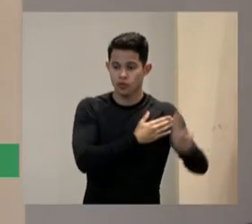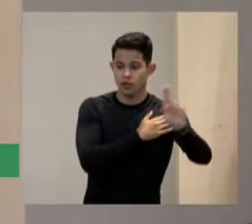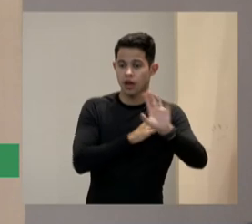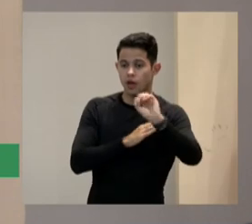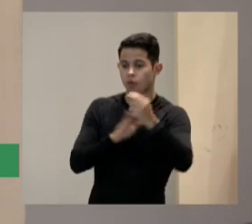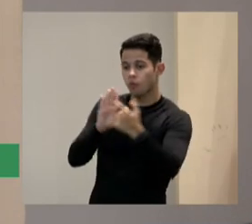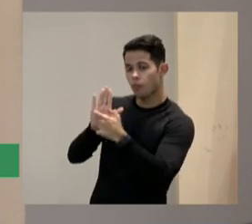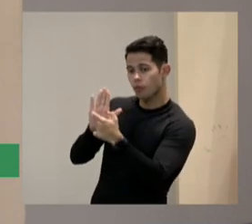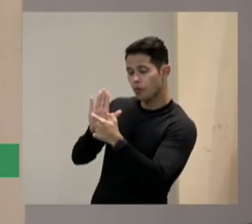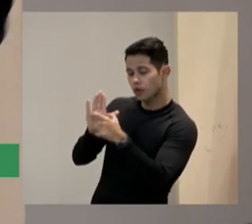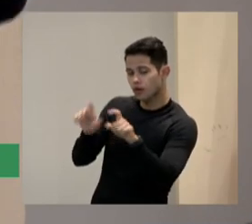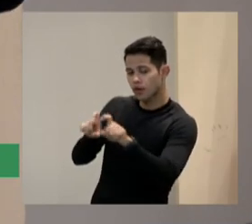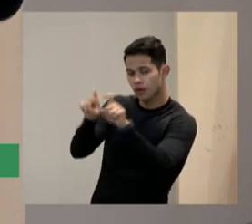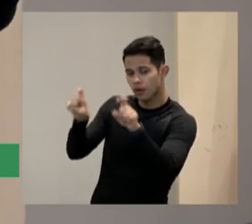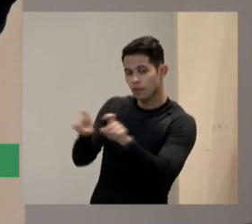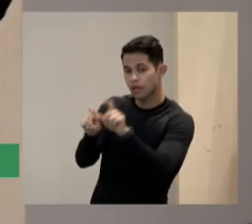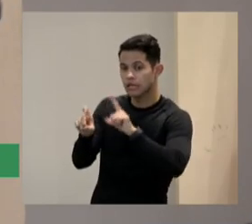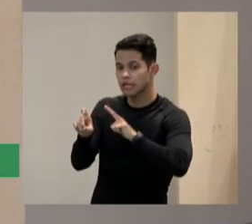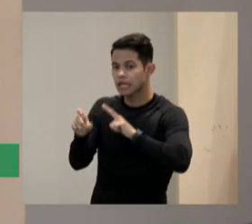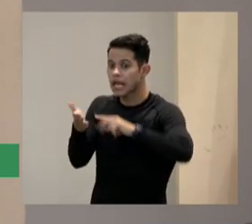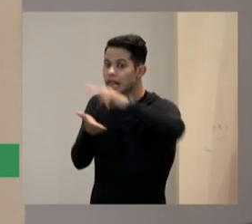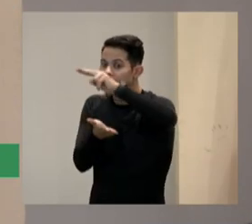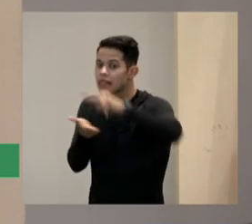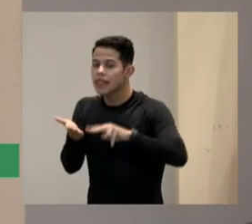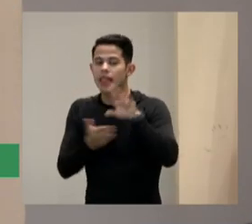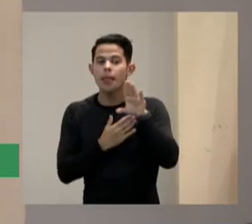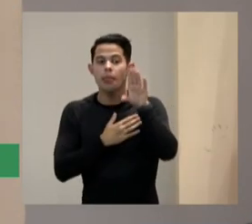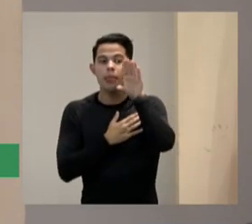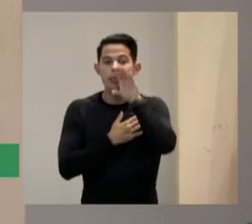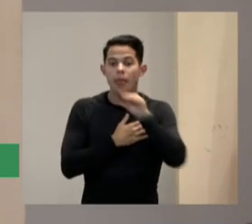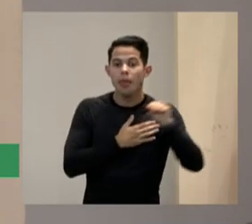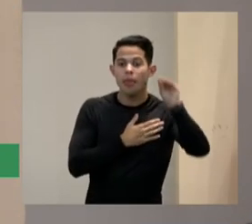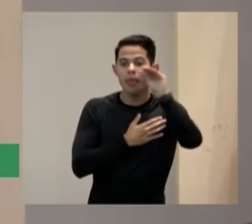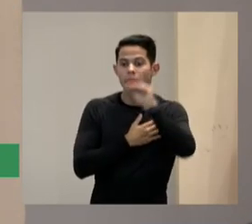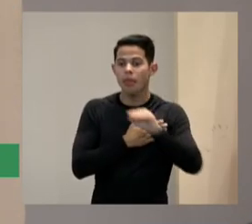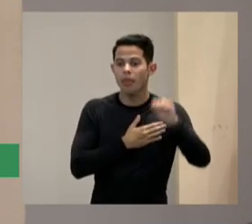informático que tenha leitura e vai lendo no mesmo momento